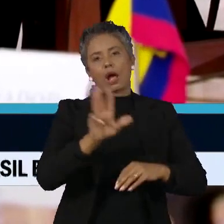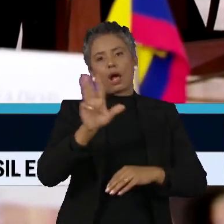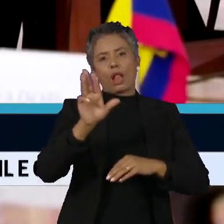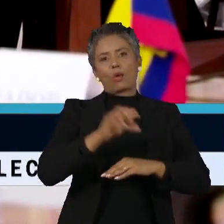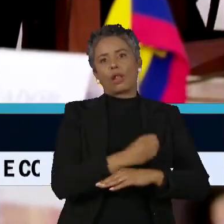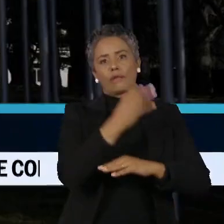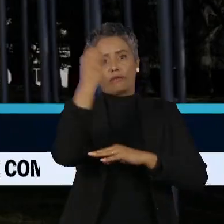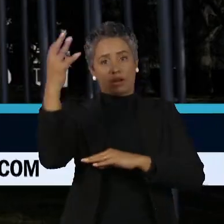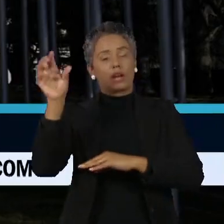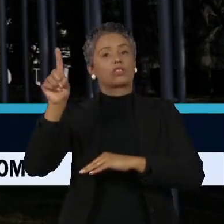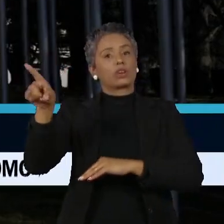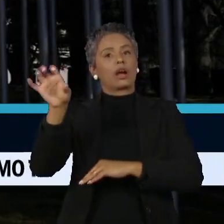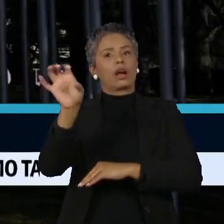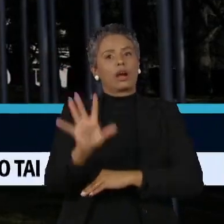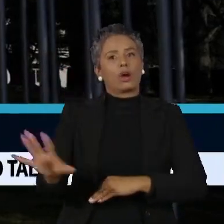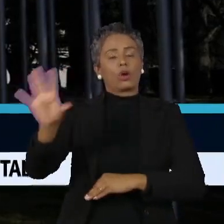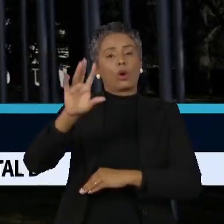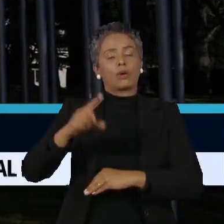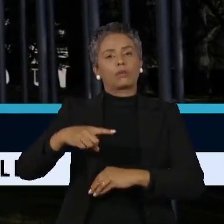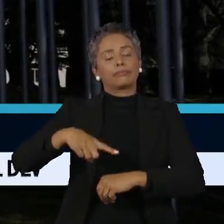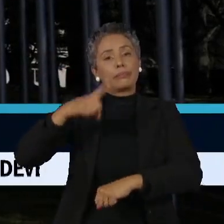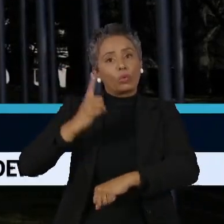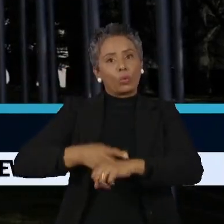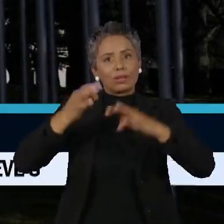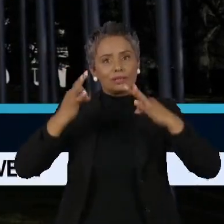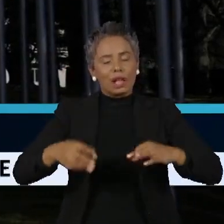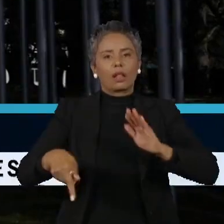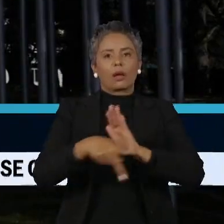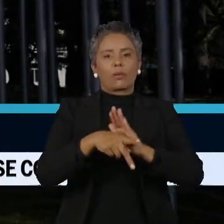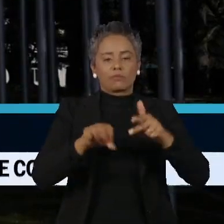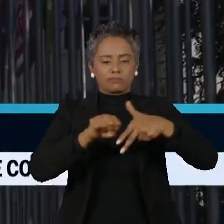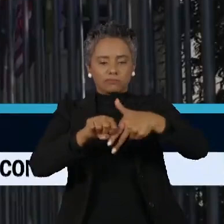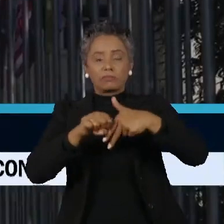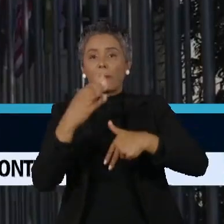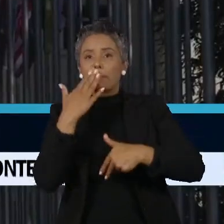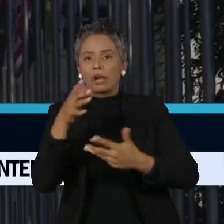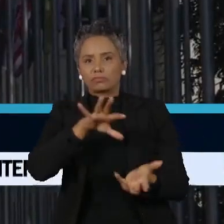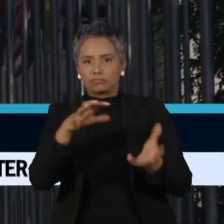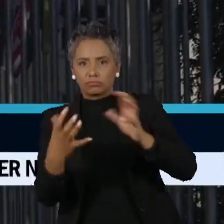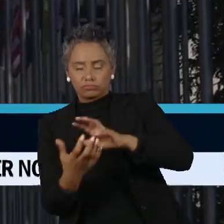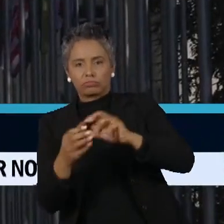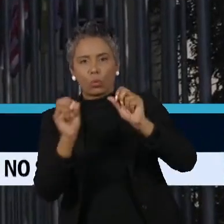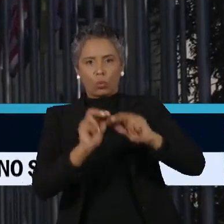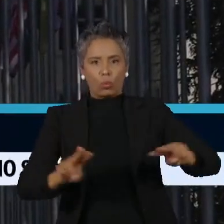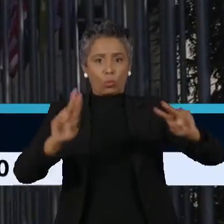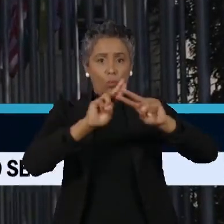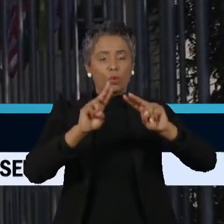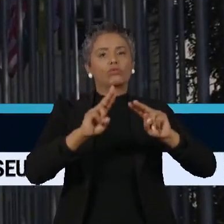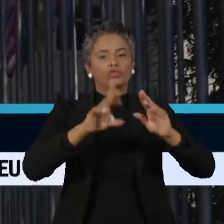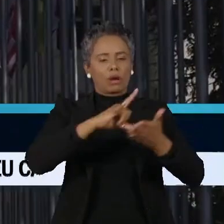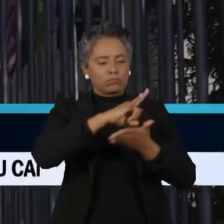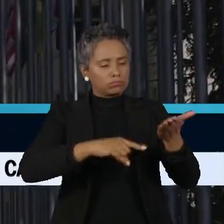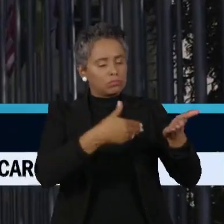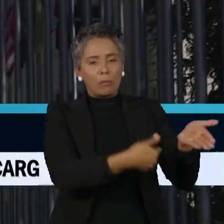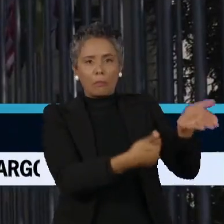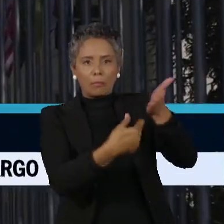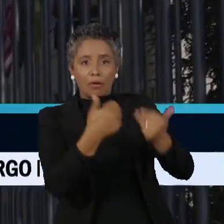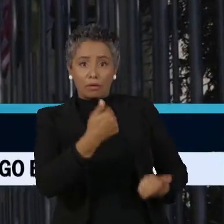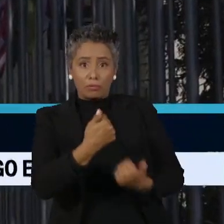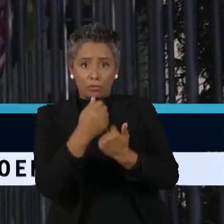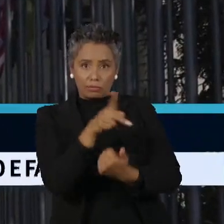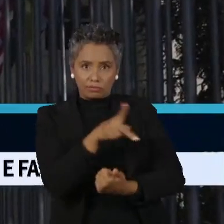ocorre ao mesmo tempo em que chanceleres do BRICS pedem reformas na ONU. O documento apoia declarações do presidente